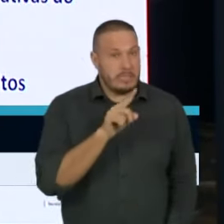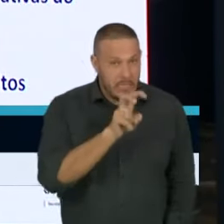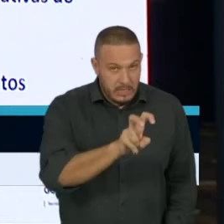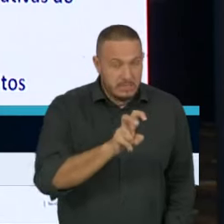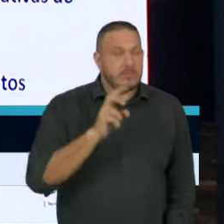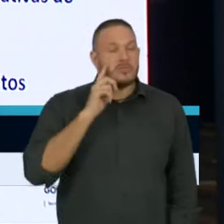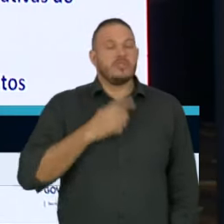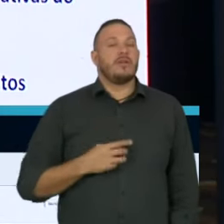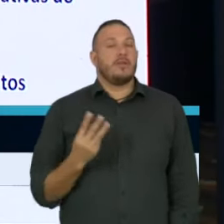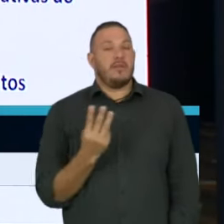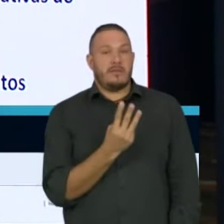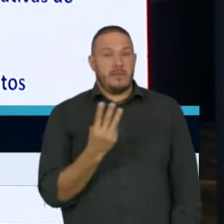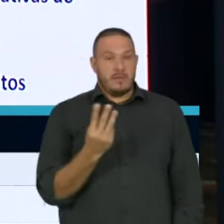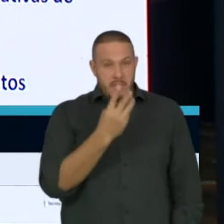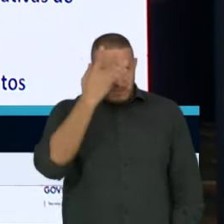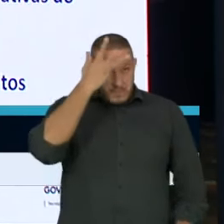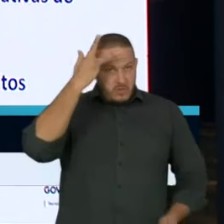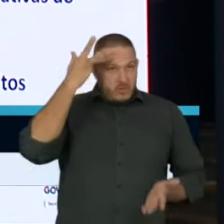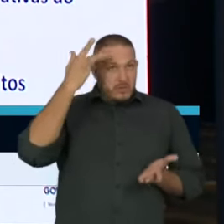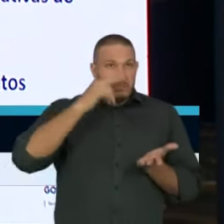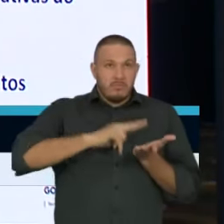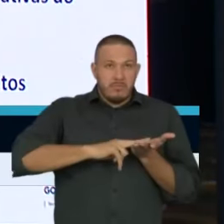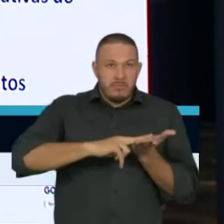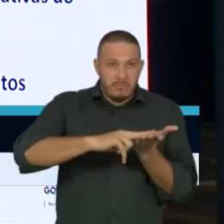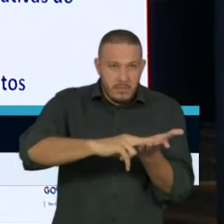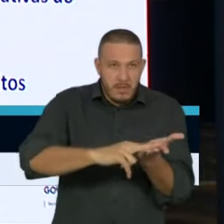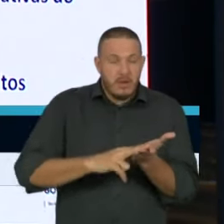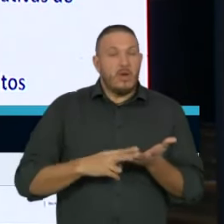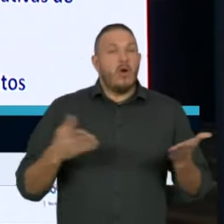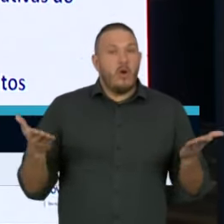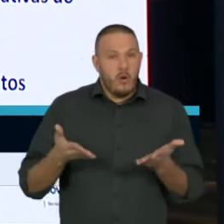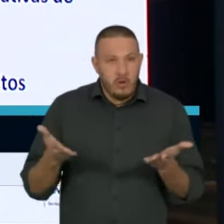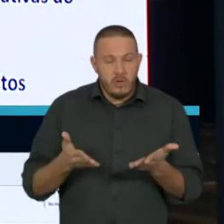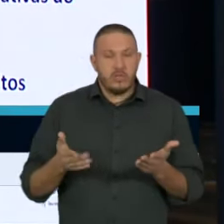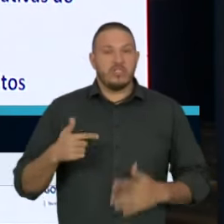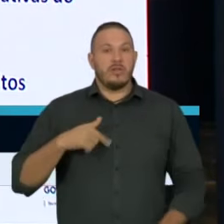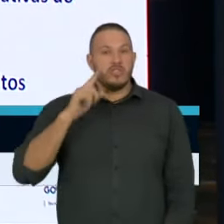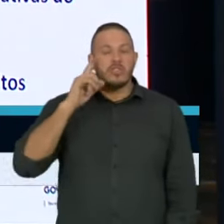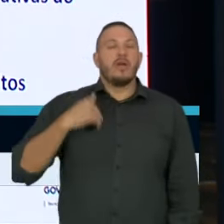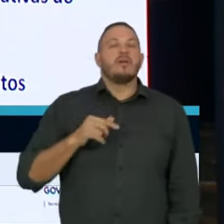33 pacientes em terapia intensiva. Hoje, 5 de abril,